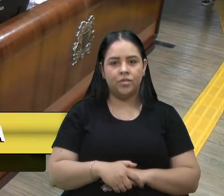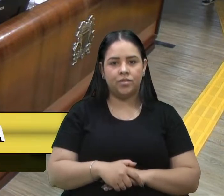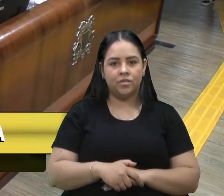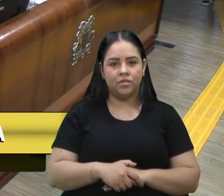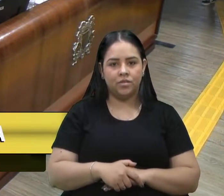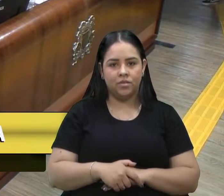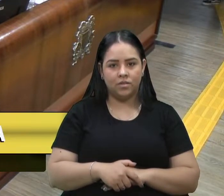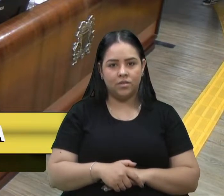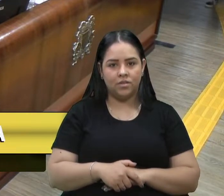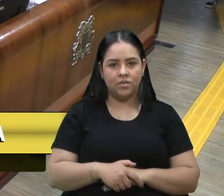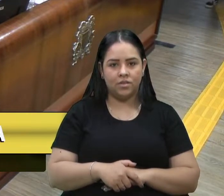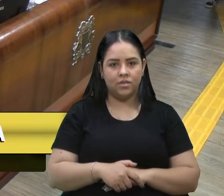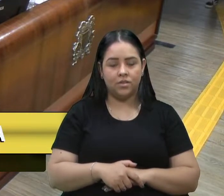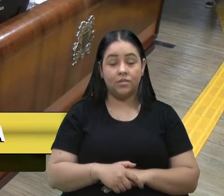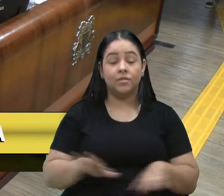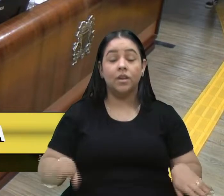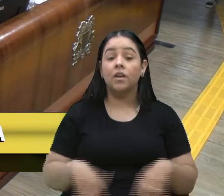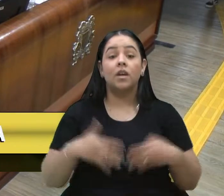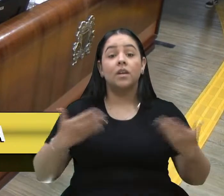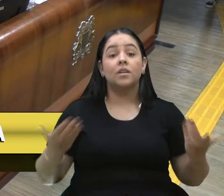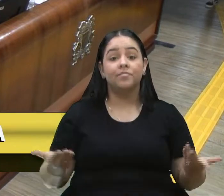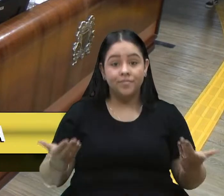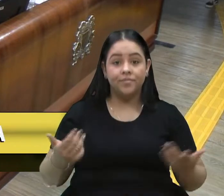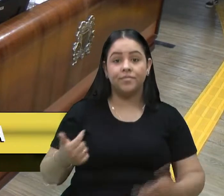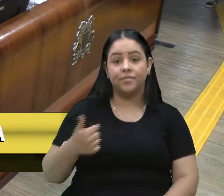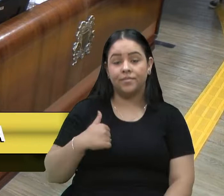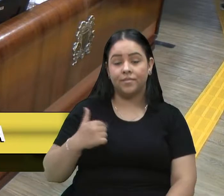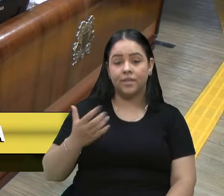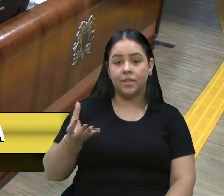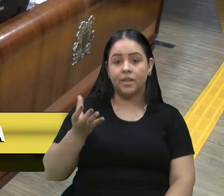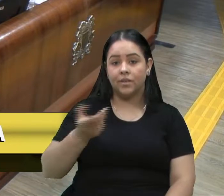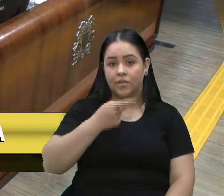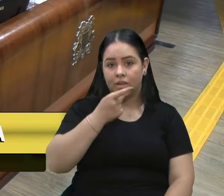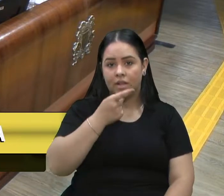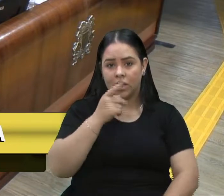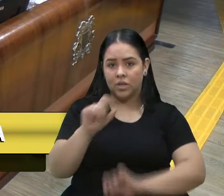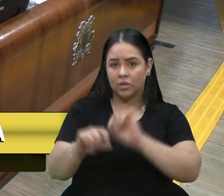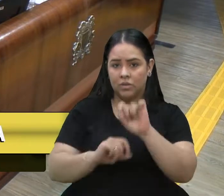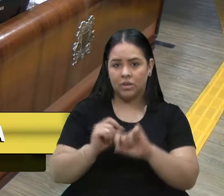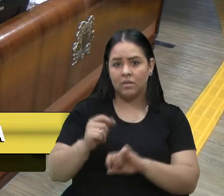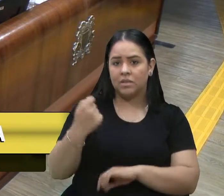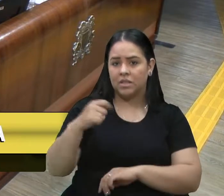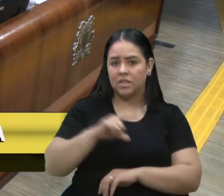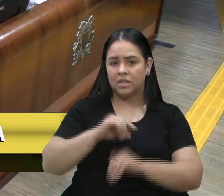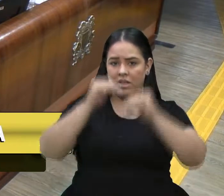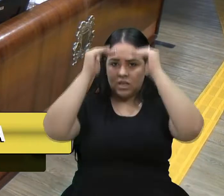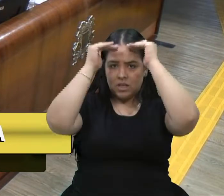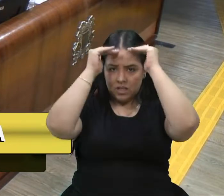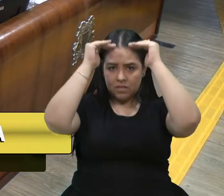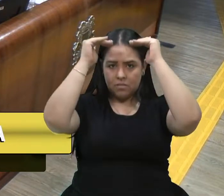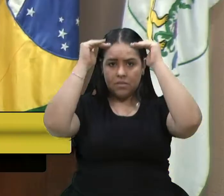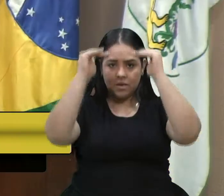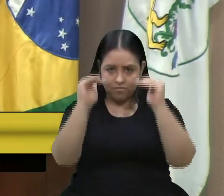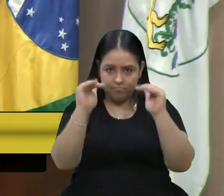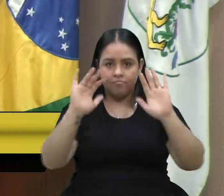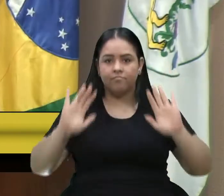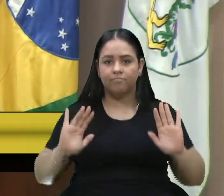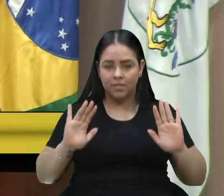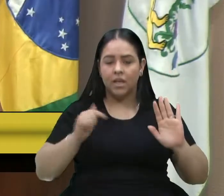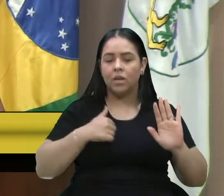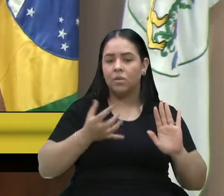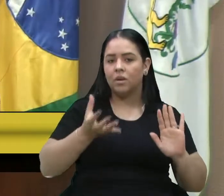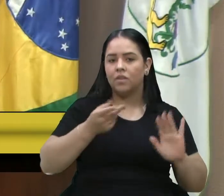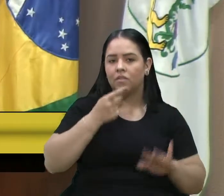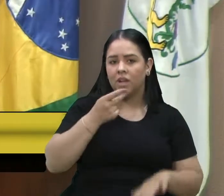Então, queria dizer que acho que as falas todas têm que ser respeitadas, e ia dizer para o vereador Marcon,